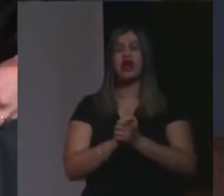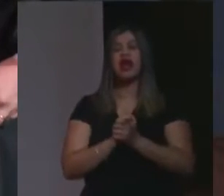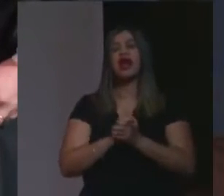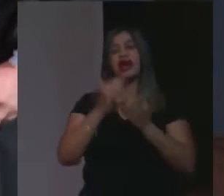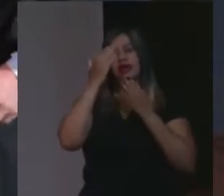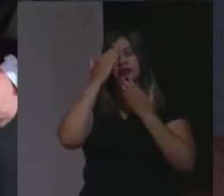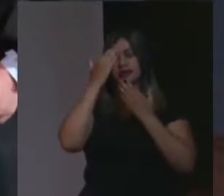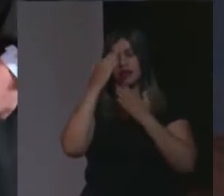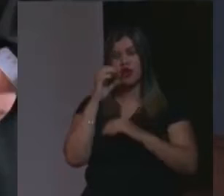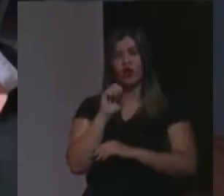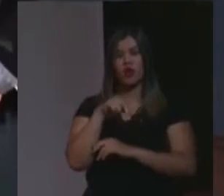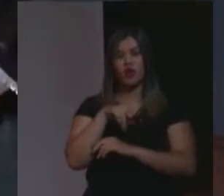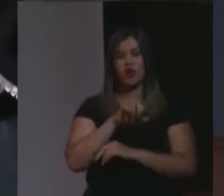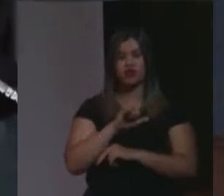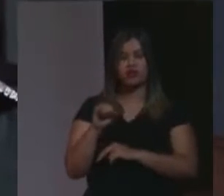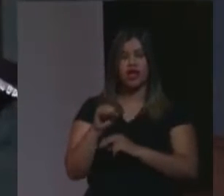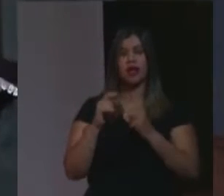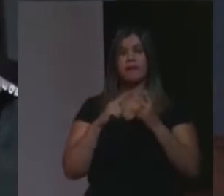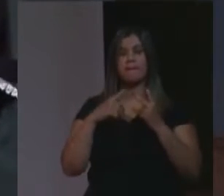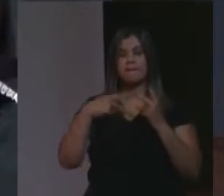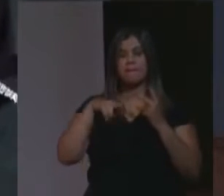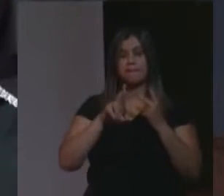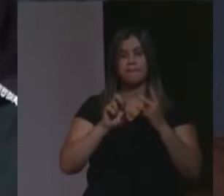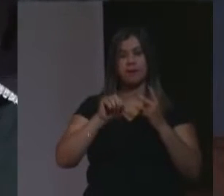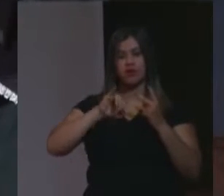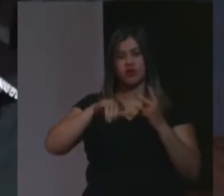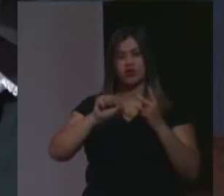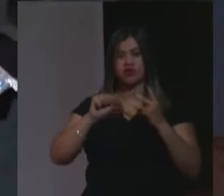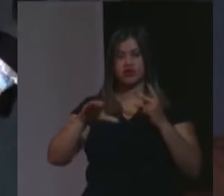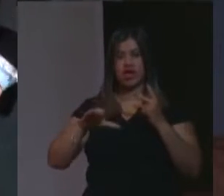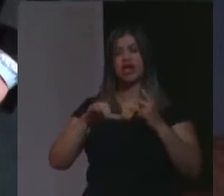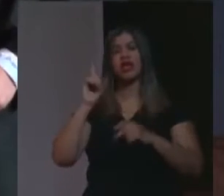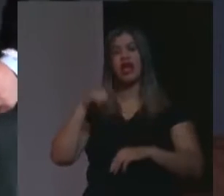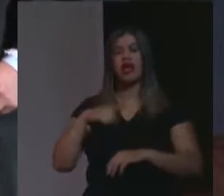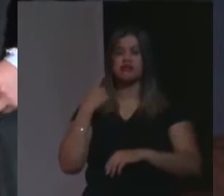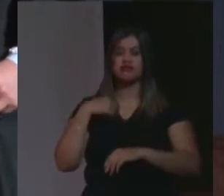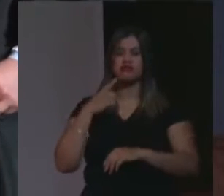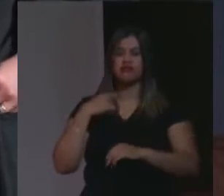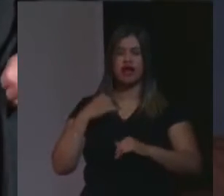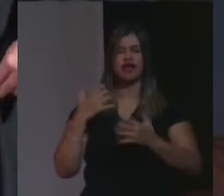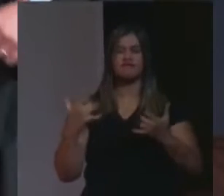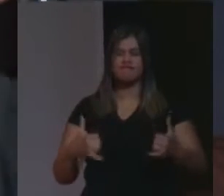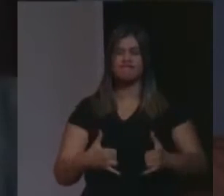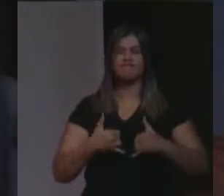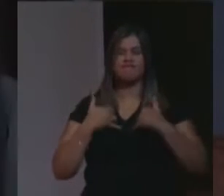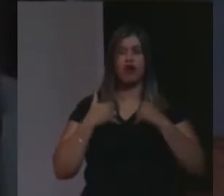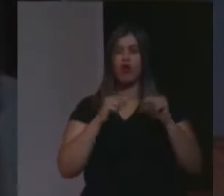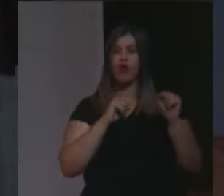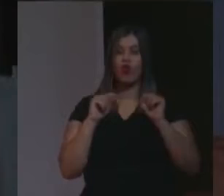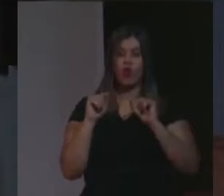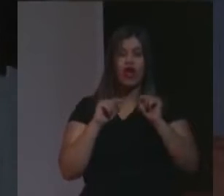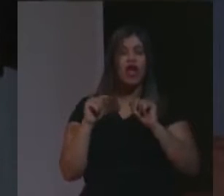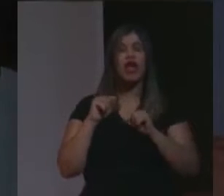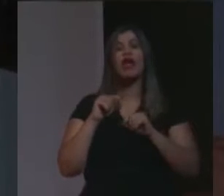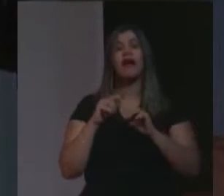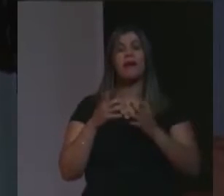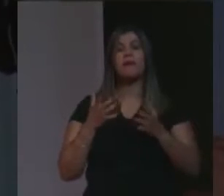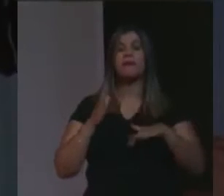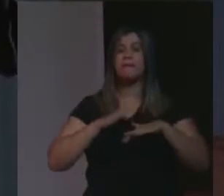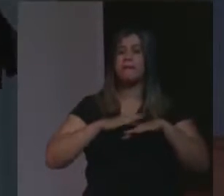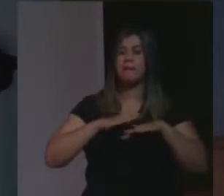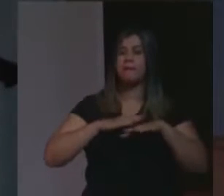Strozak, esse grande advogado que me deu a honra, outro dia, de participar de um dos momentos